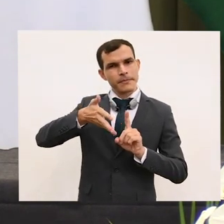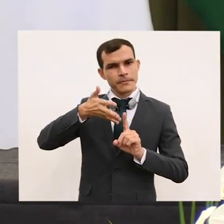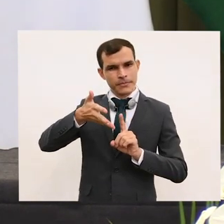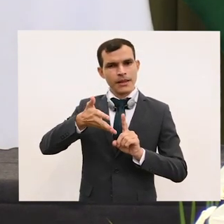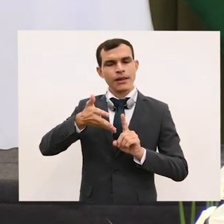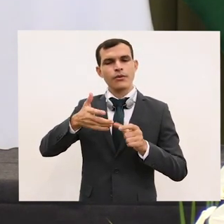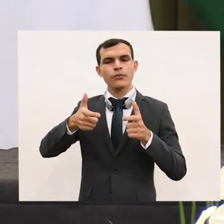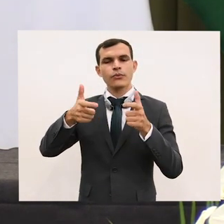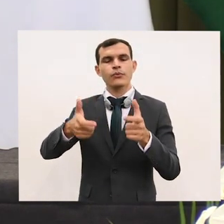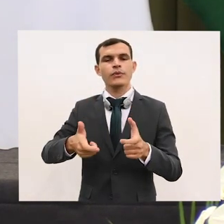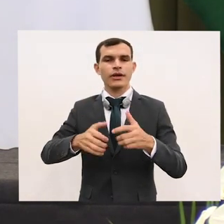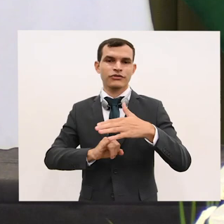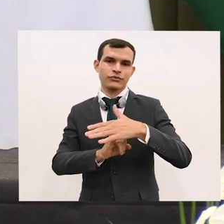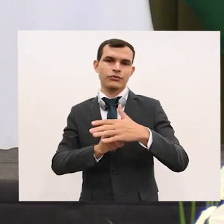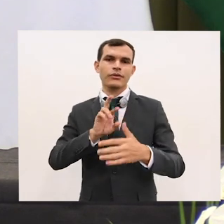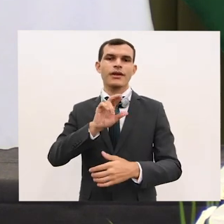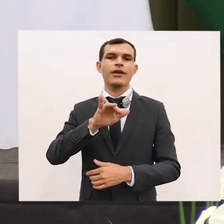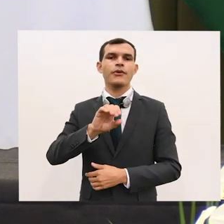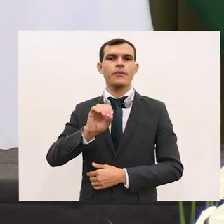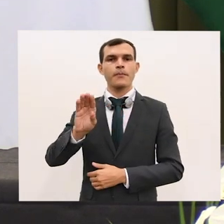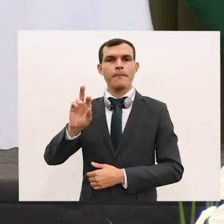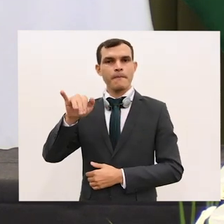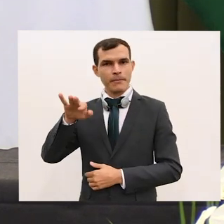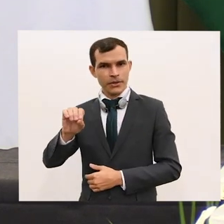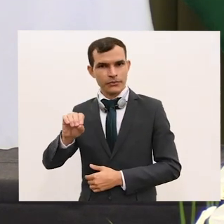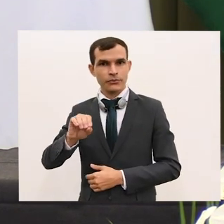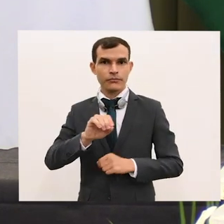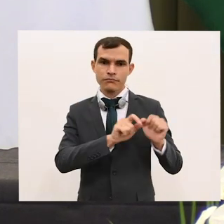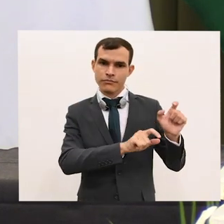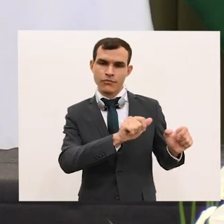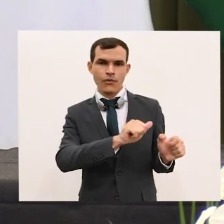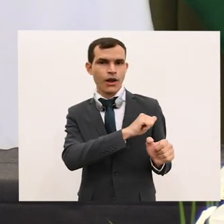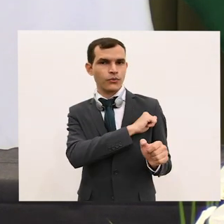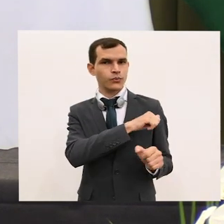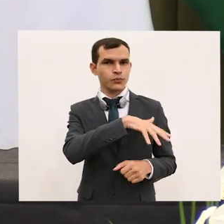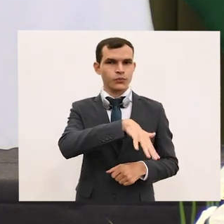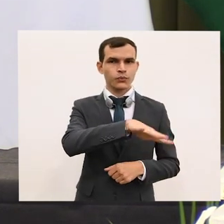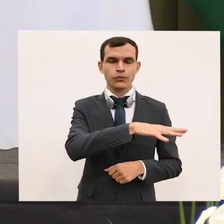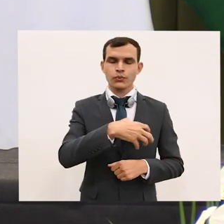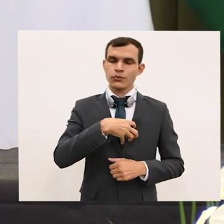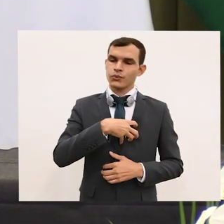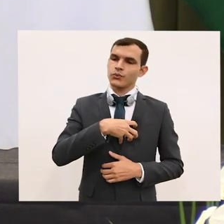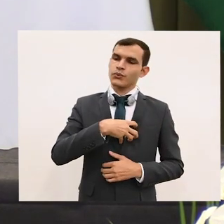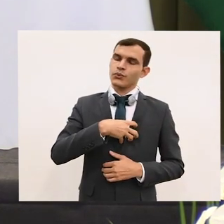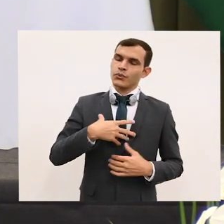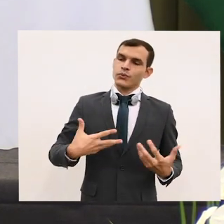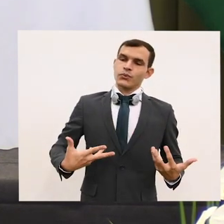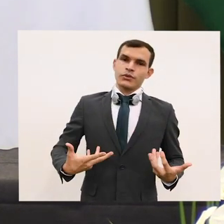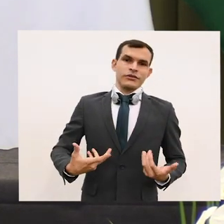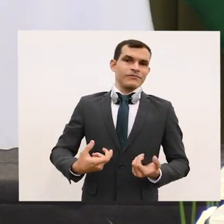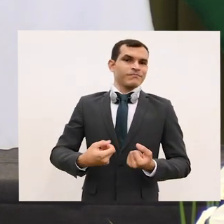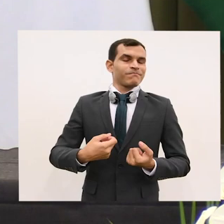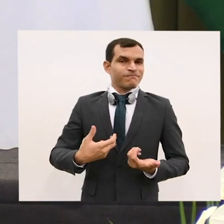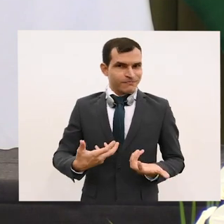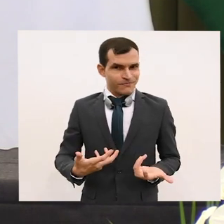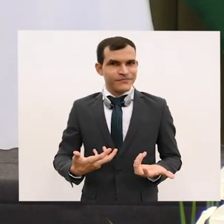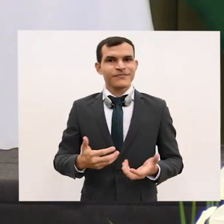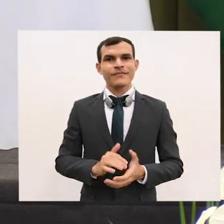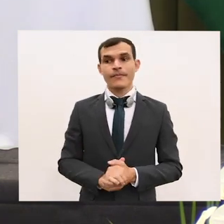estão até hoje encantados, até agora encantados. E a doutora Nigozi manteve encontros com parlamentares e com